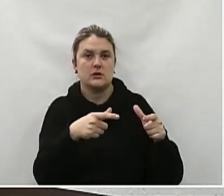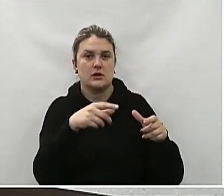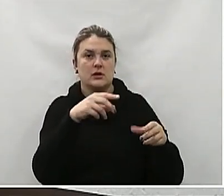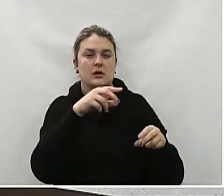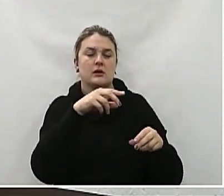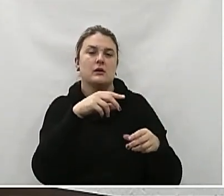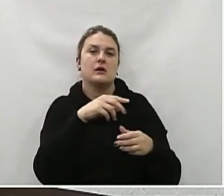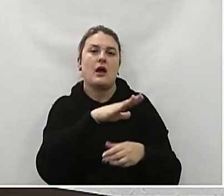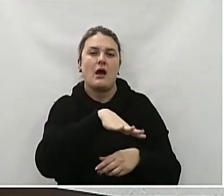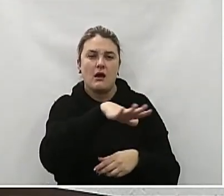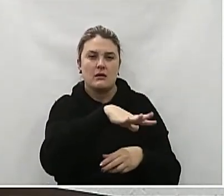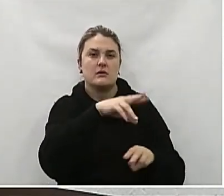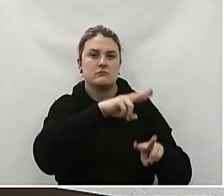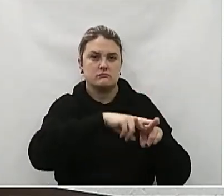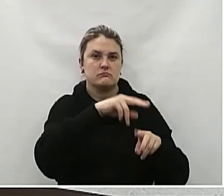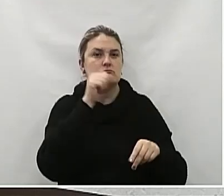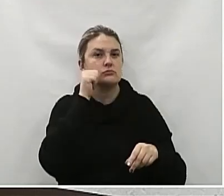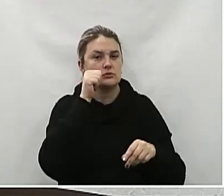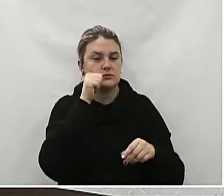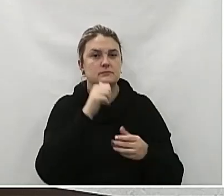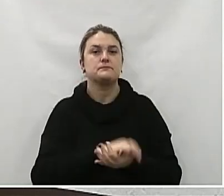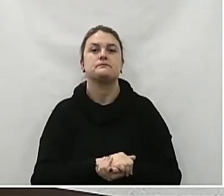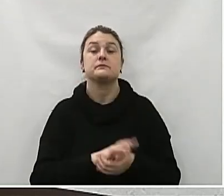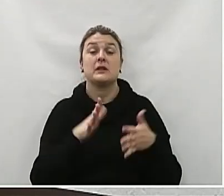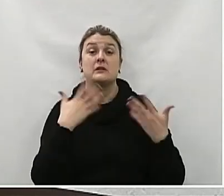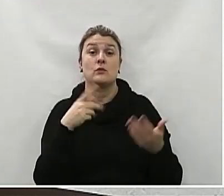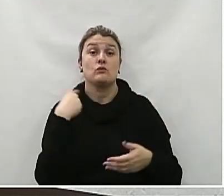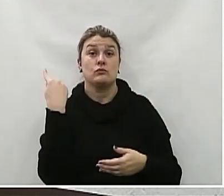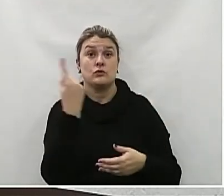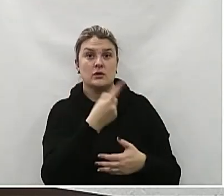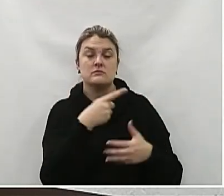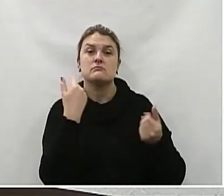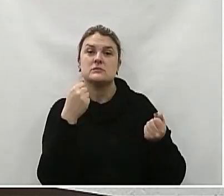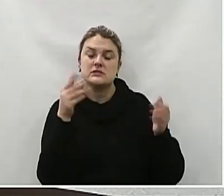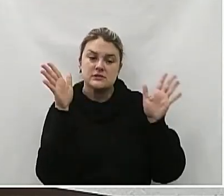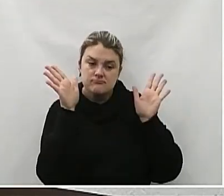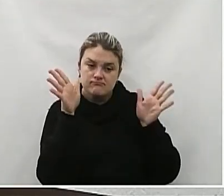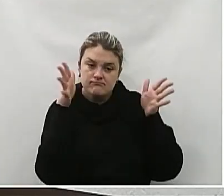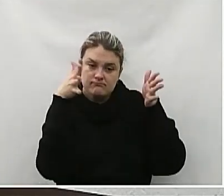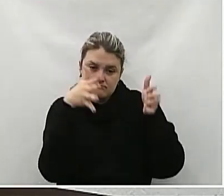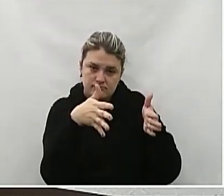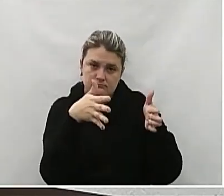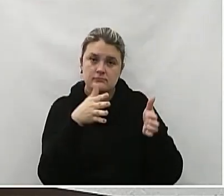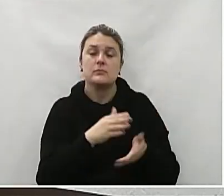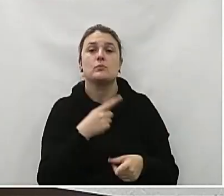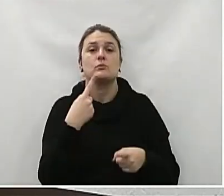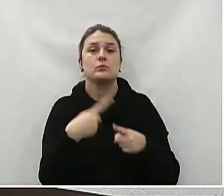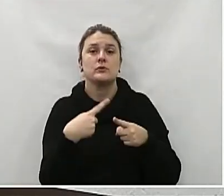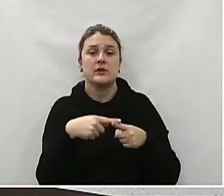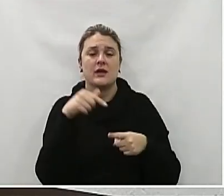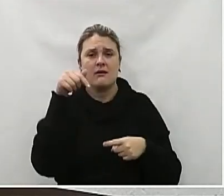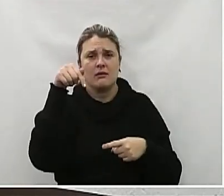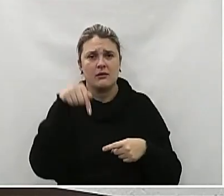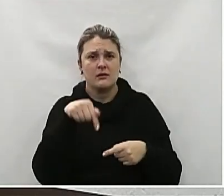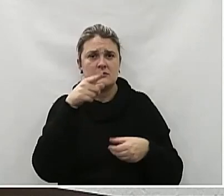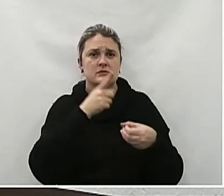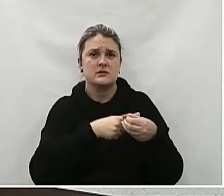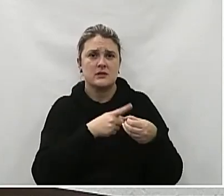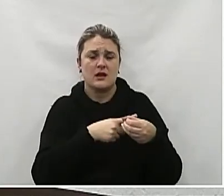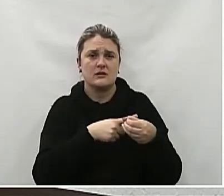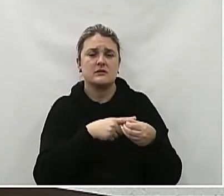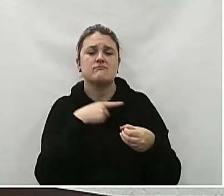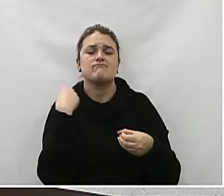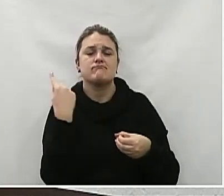Então nós temos que realmente dar ênfase a essa situação Porque aqui efetivamente o